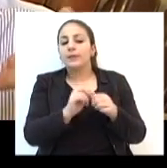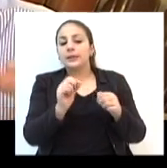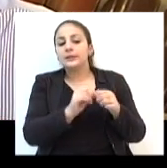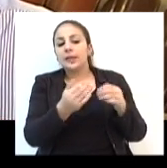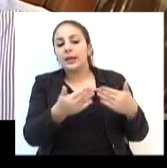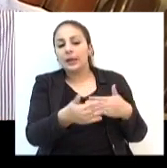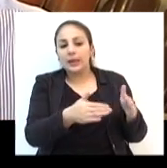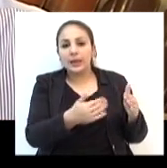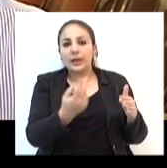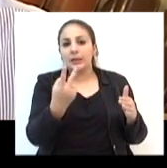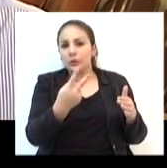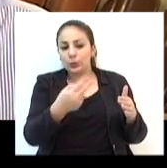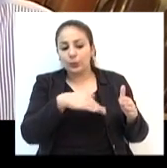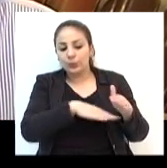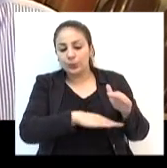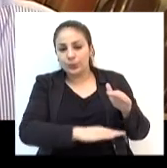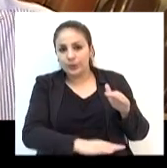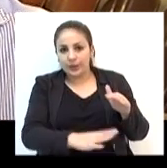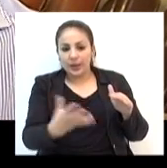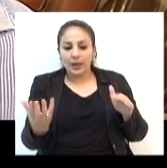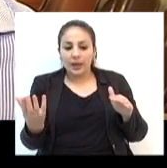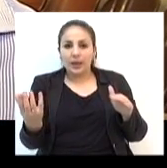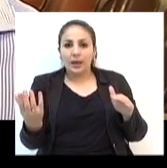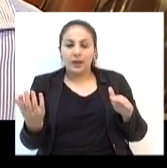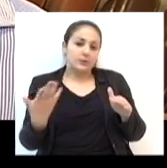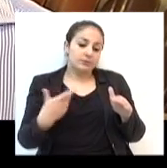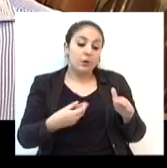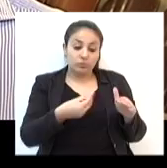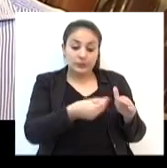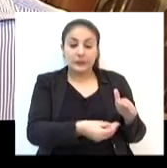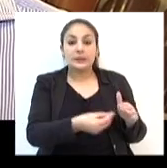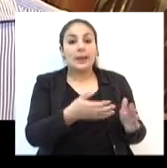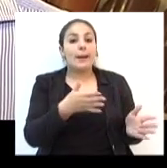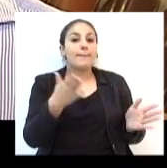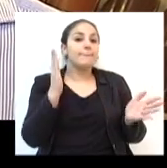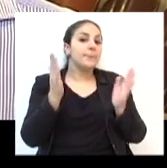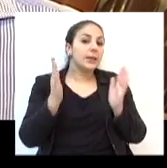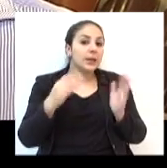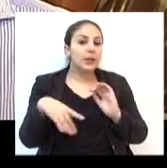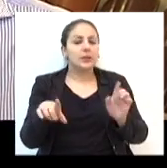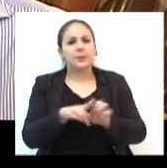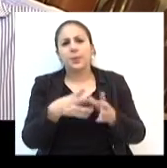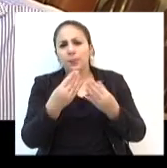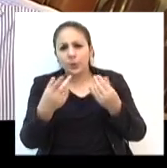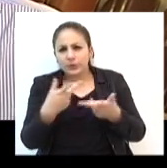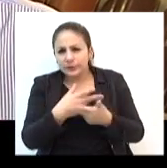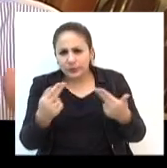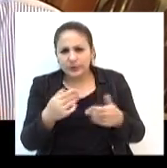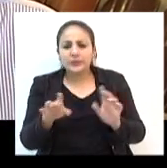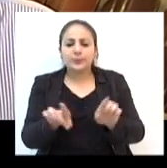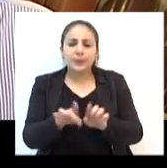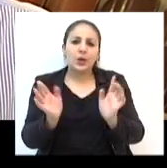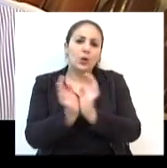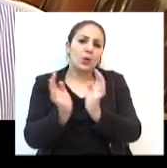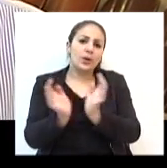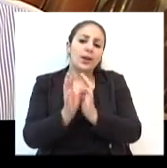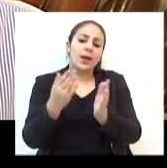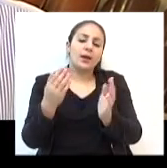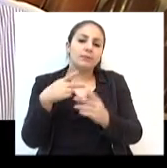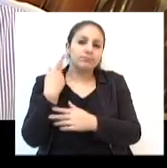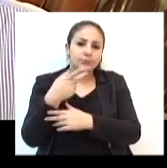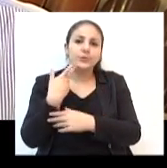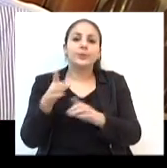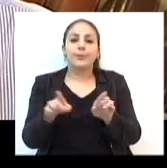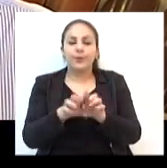o Caixa 2, as doações vão acontecer paralela. Isso aí muitos, até alguns colegas vereadores aqui